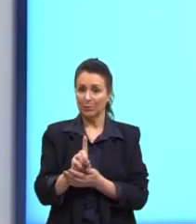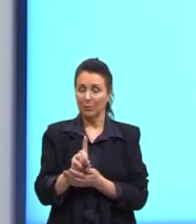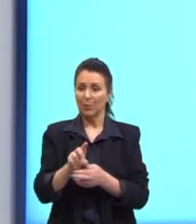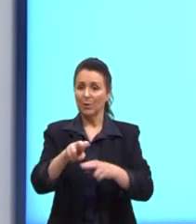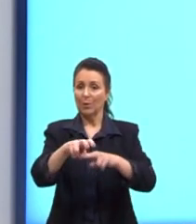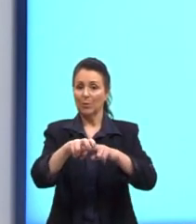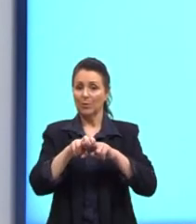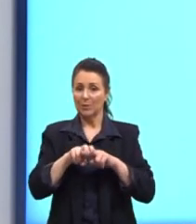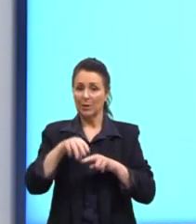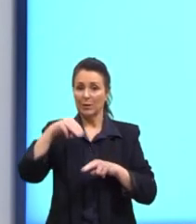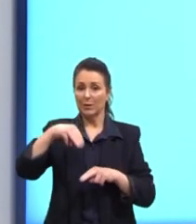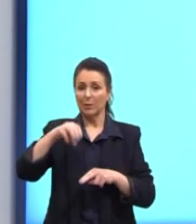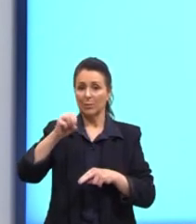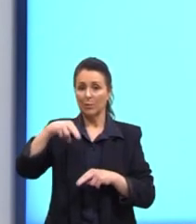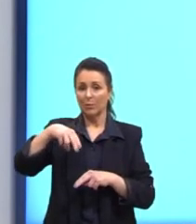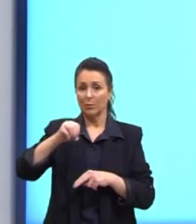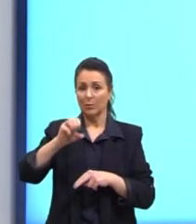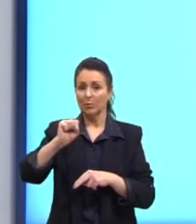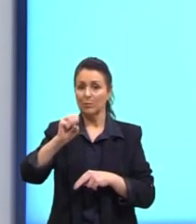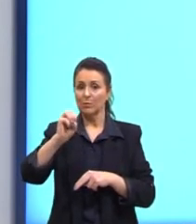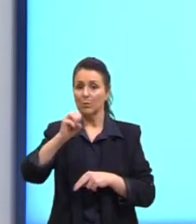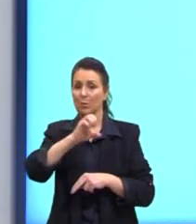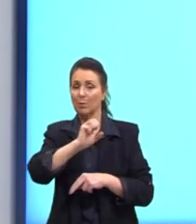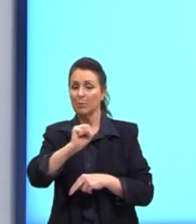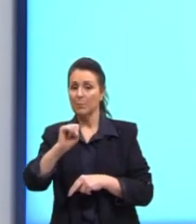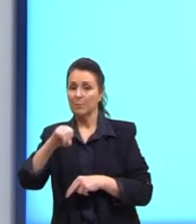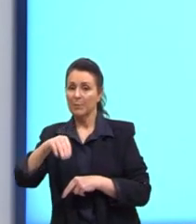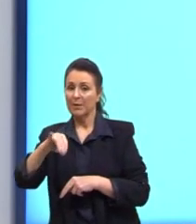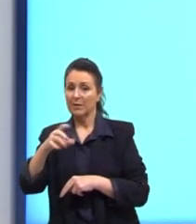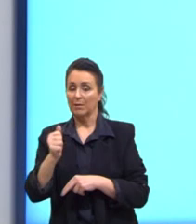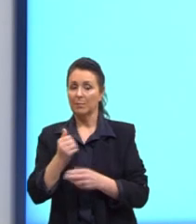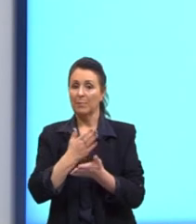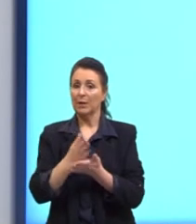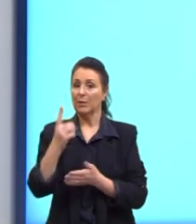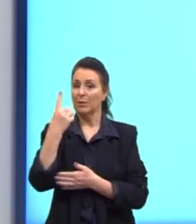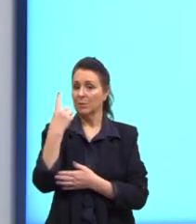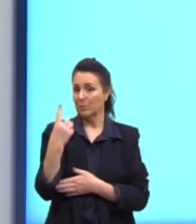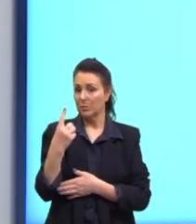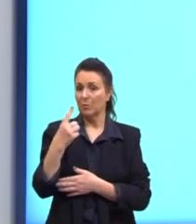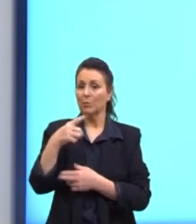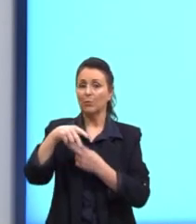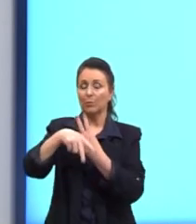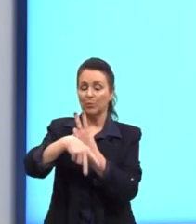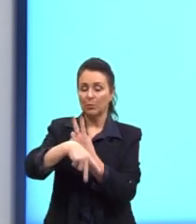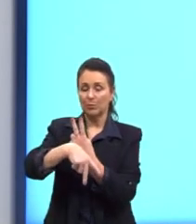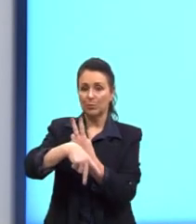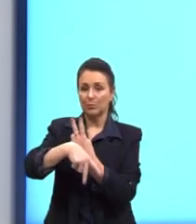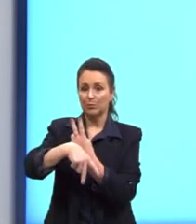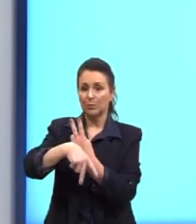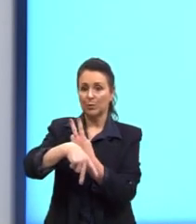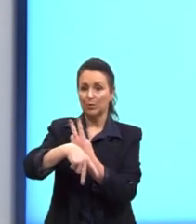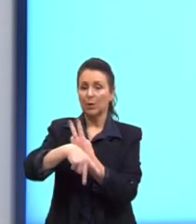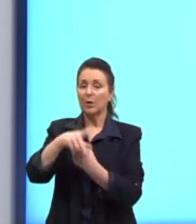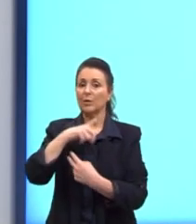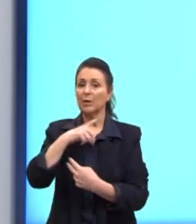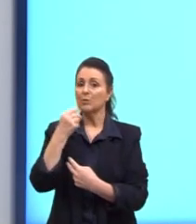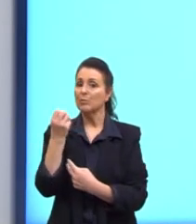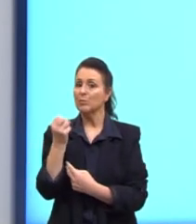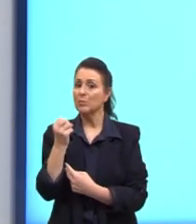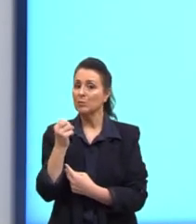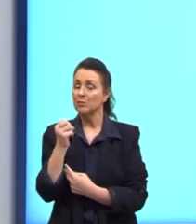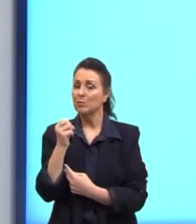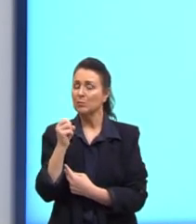pela monossomia, a perda de um cromossomo. Possui apenas um cromossomo X